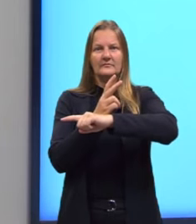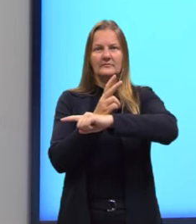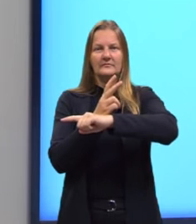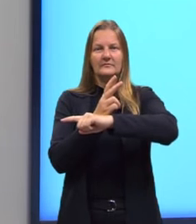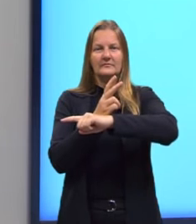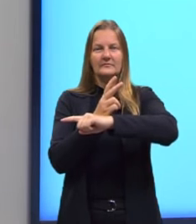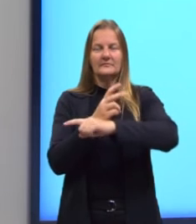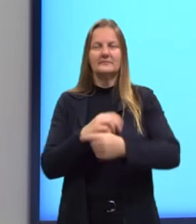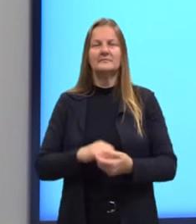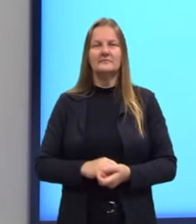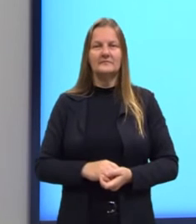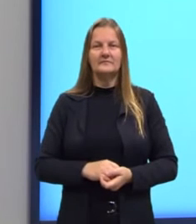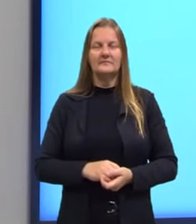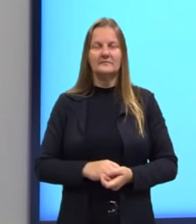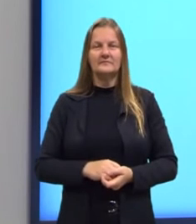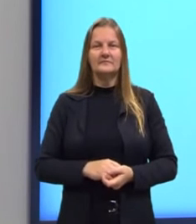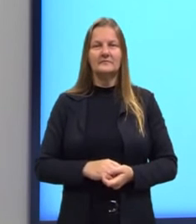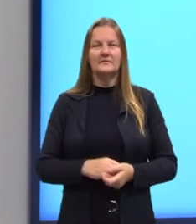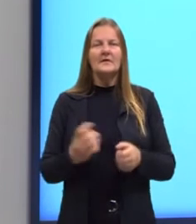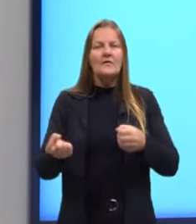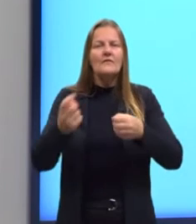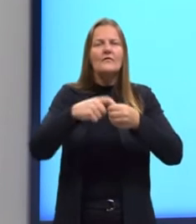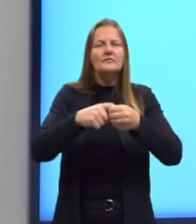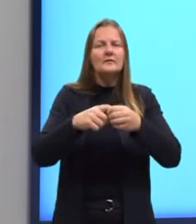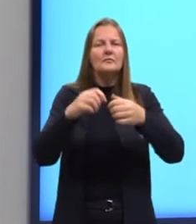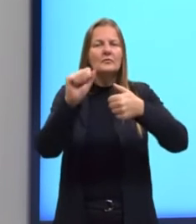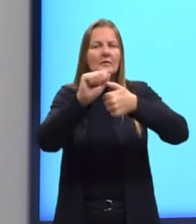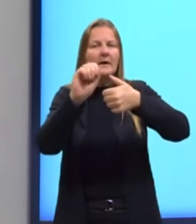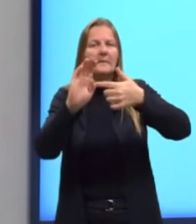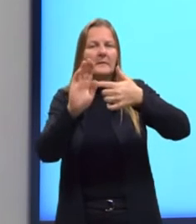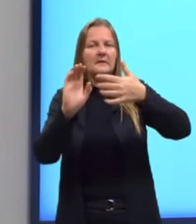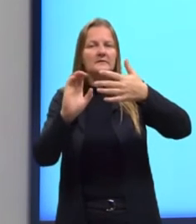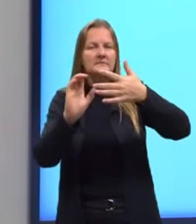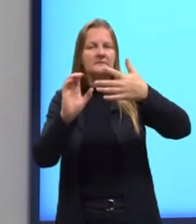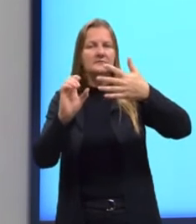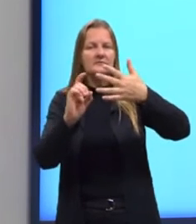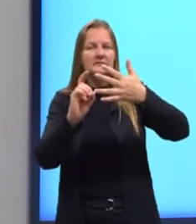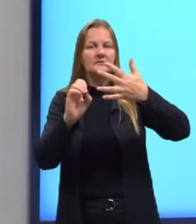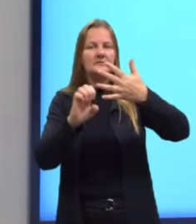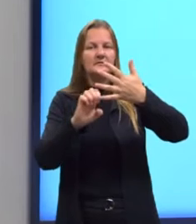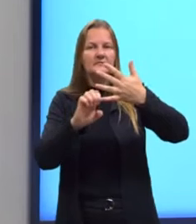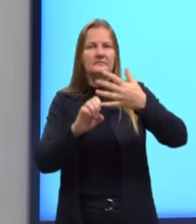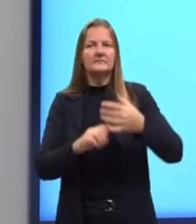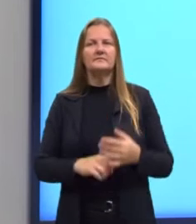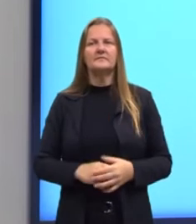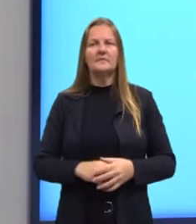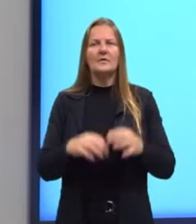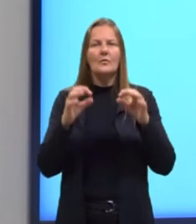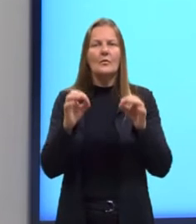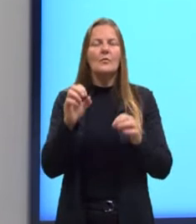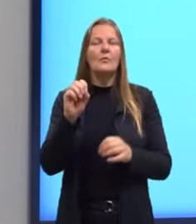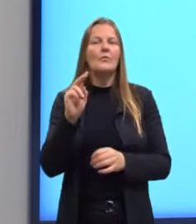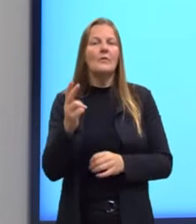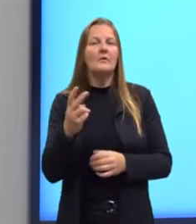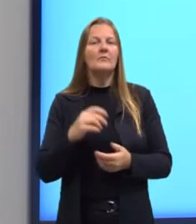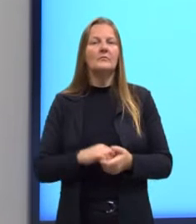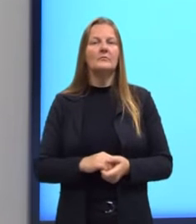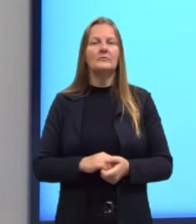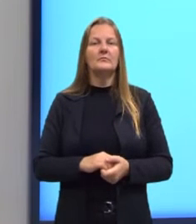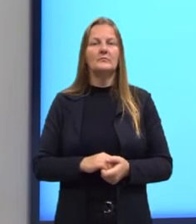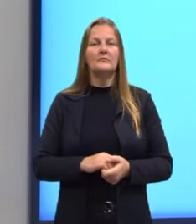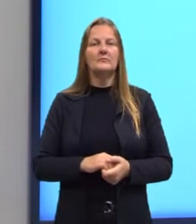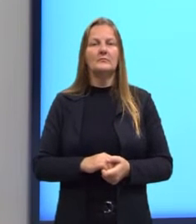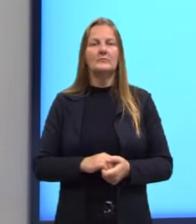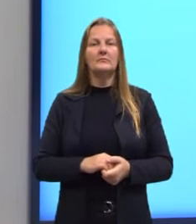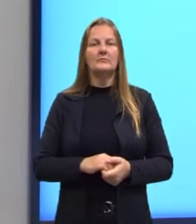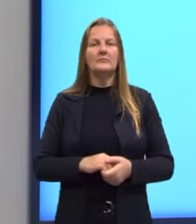direção. Voltamos lá nas nossas alternativas e marcamos a alternativa correta. Nesse caso, aqui,